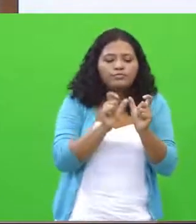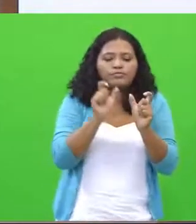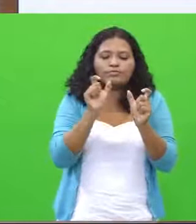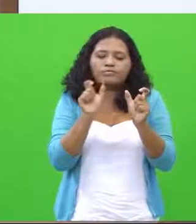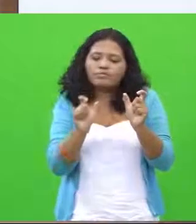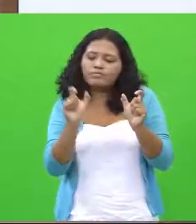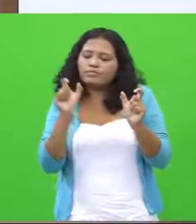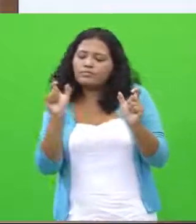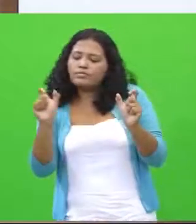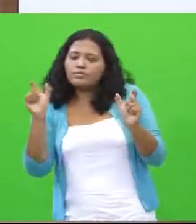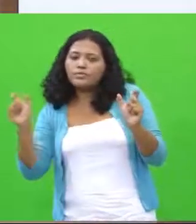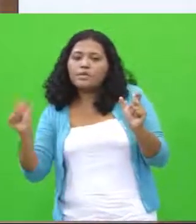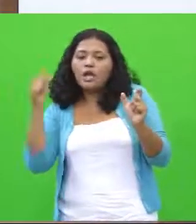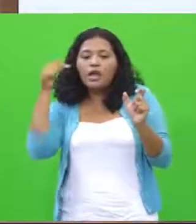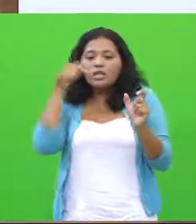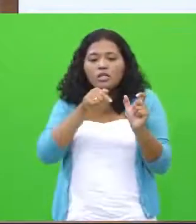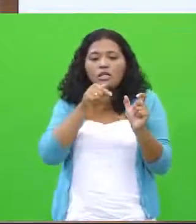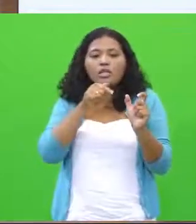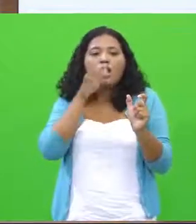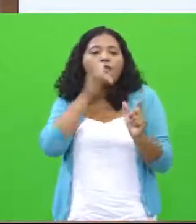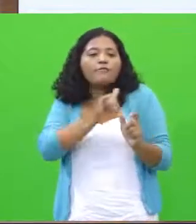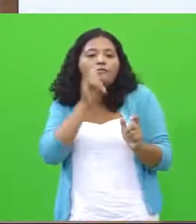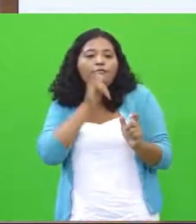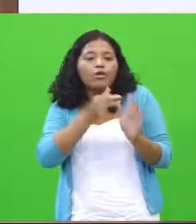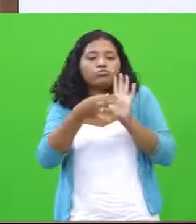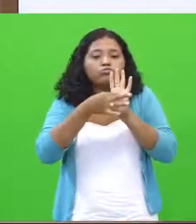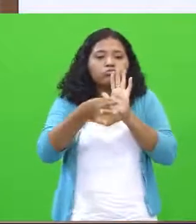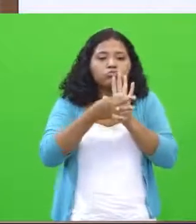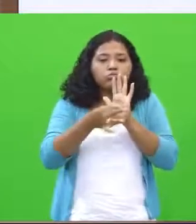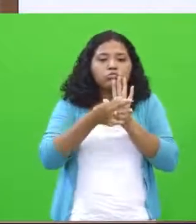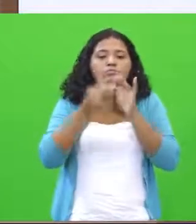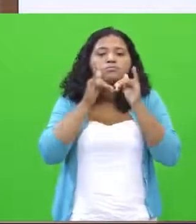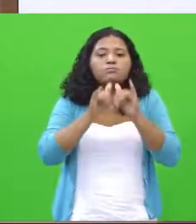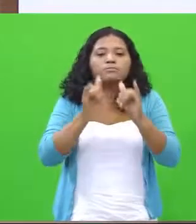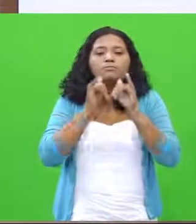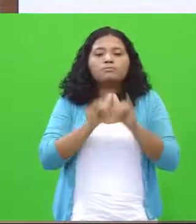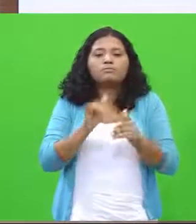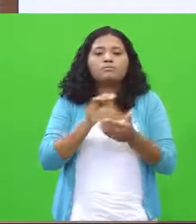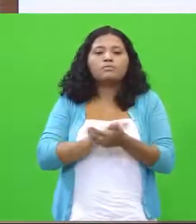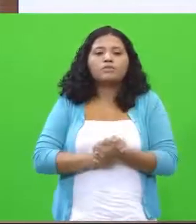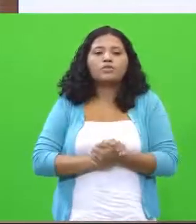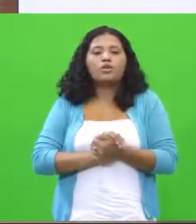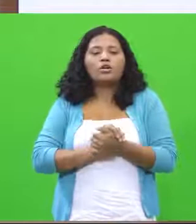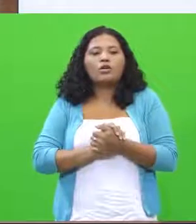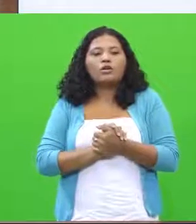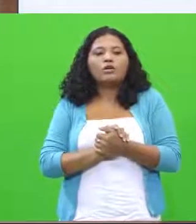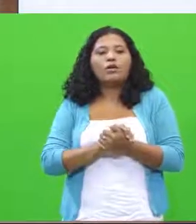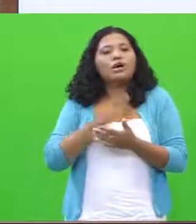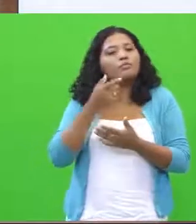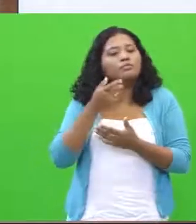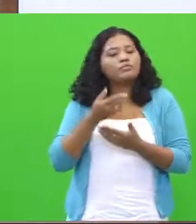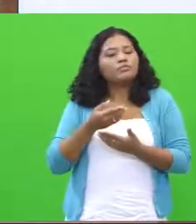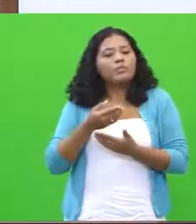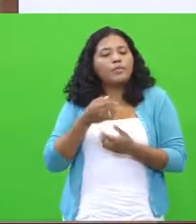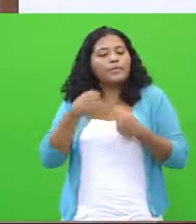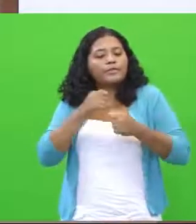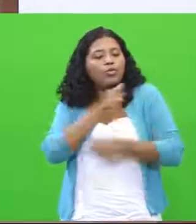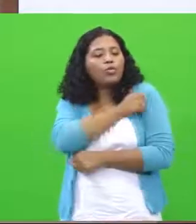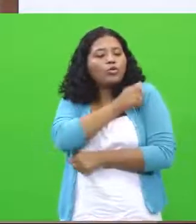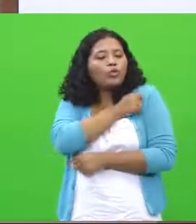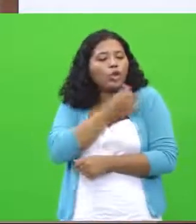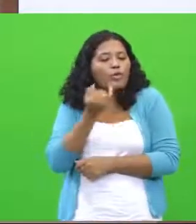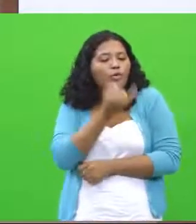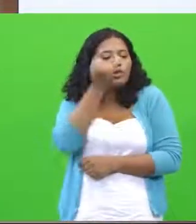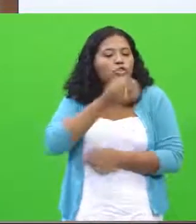you can leave there, your message, your point of view, your defense, your